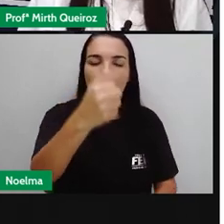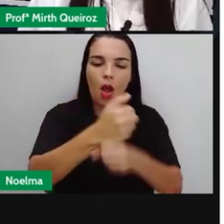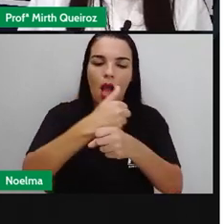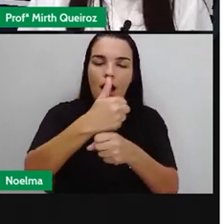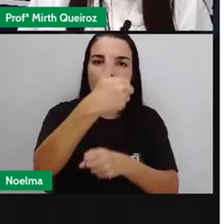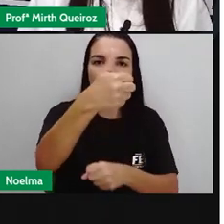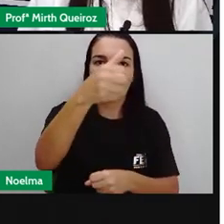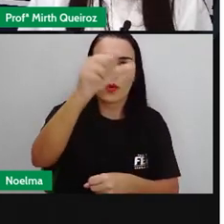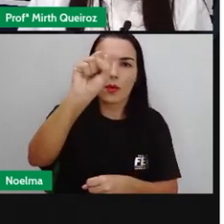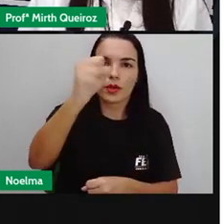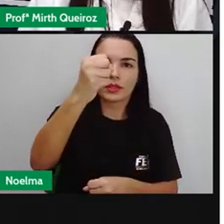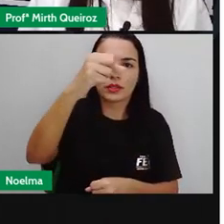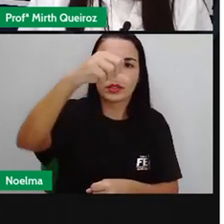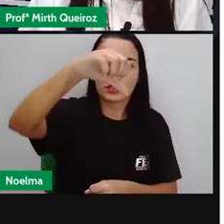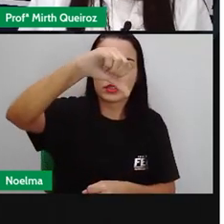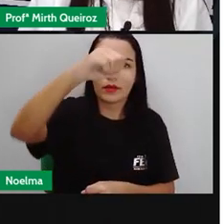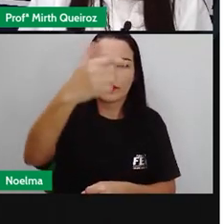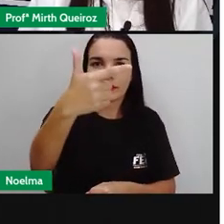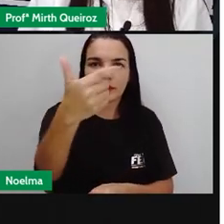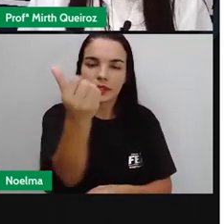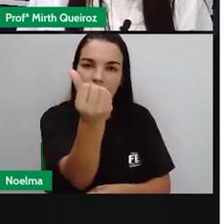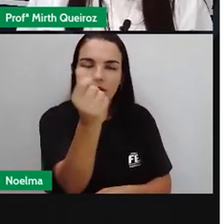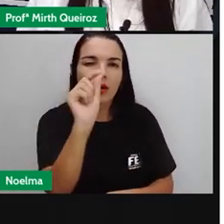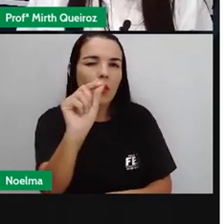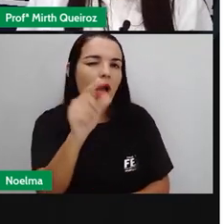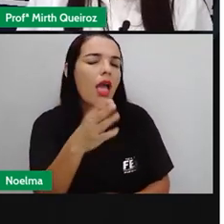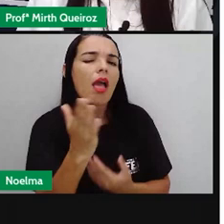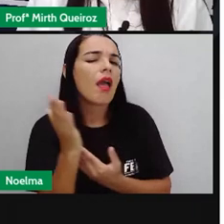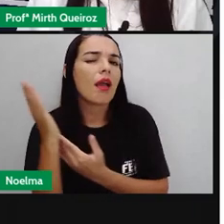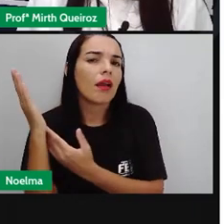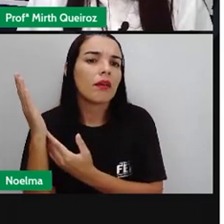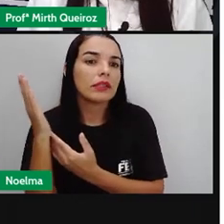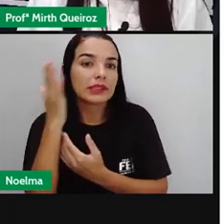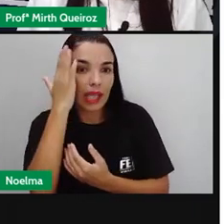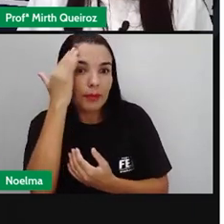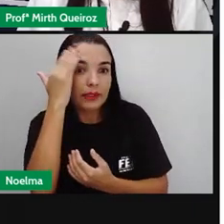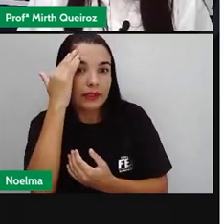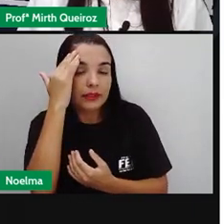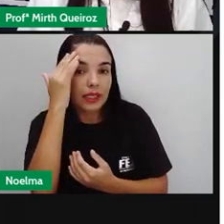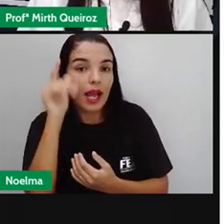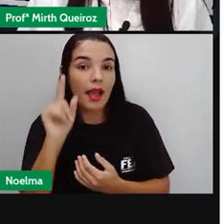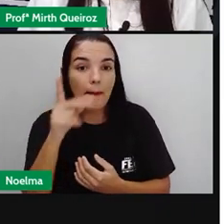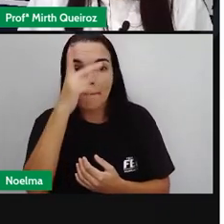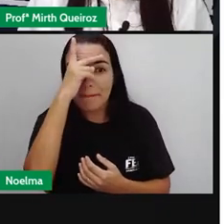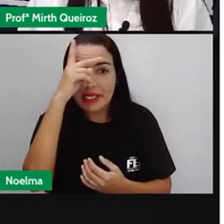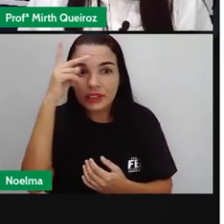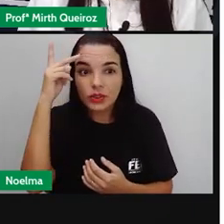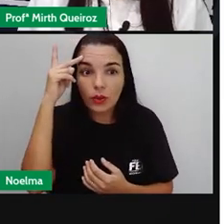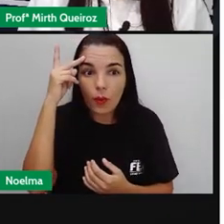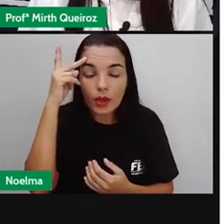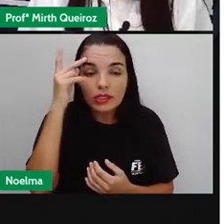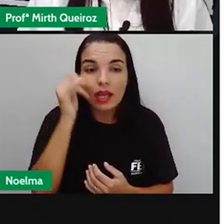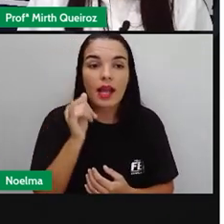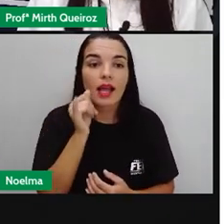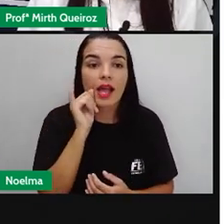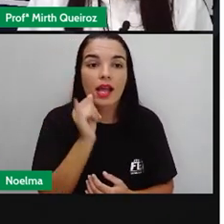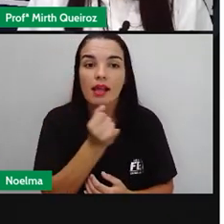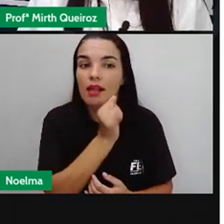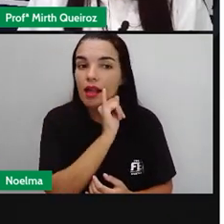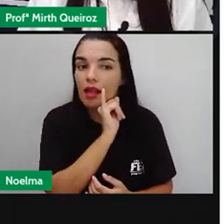partida dos imigrantes da Itália. O original faz parte da coleção da Galeria